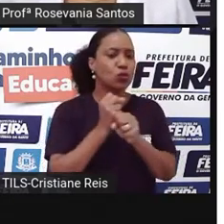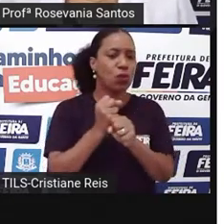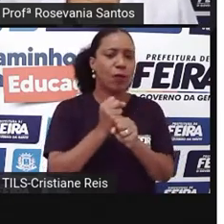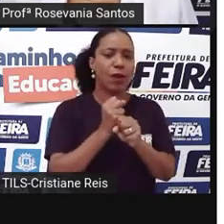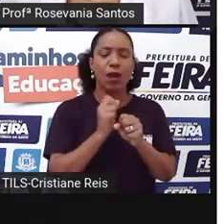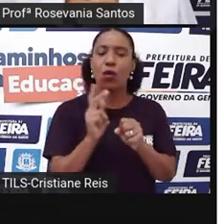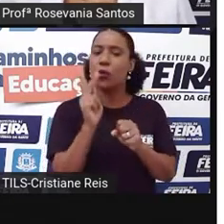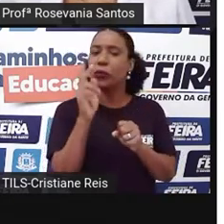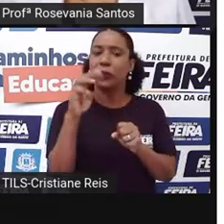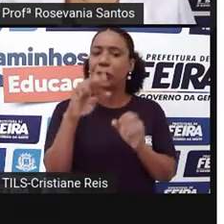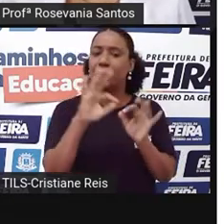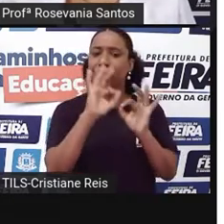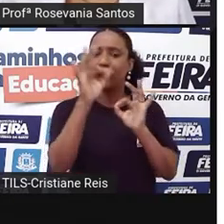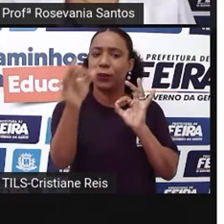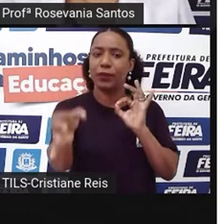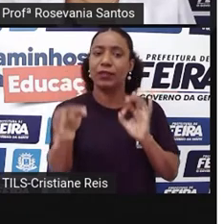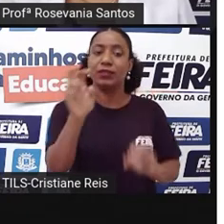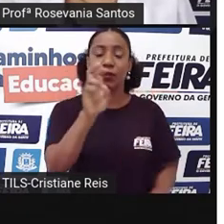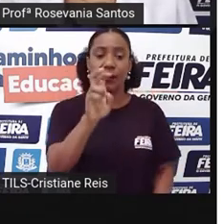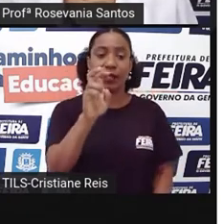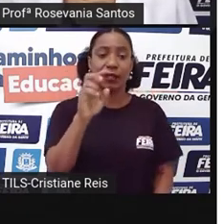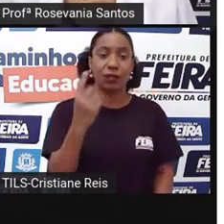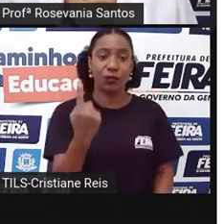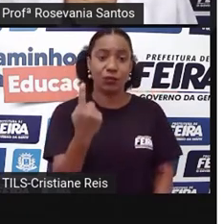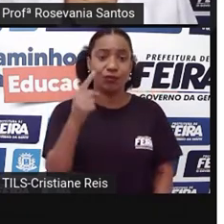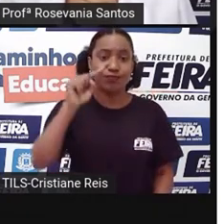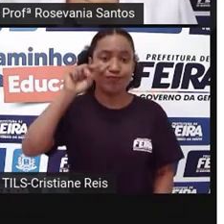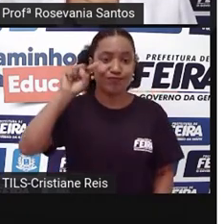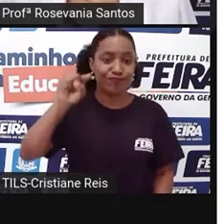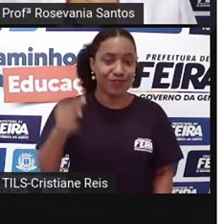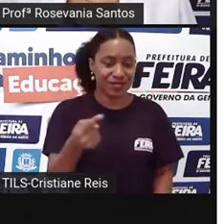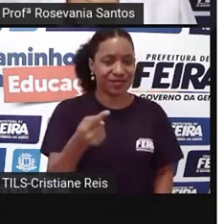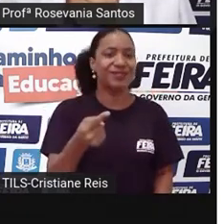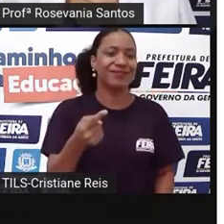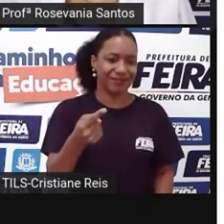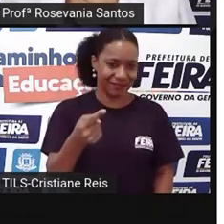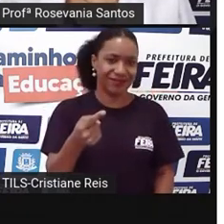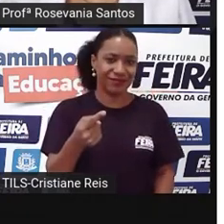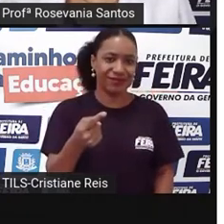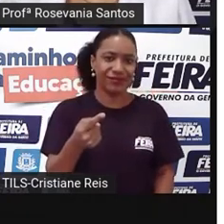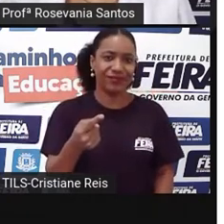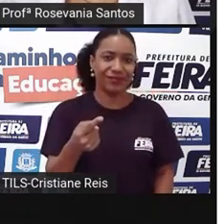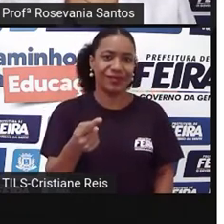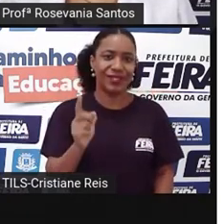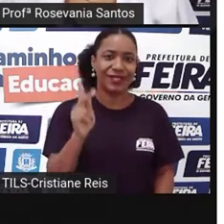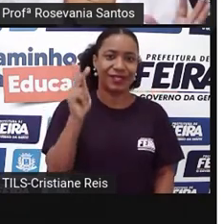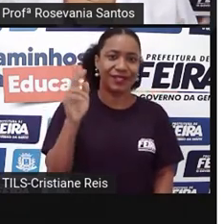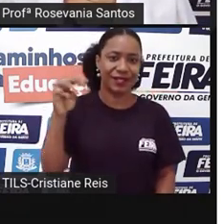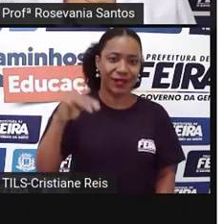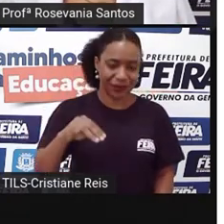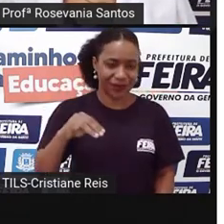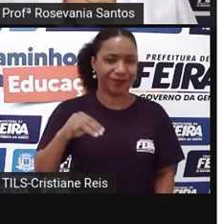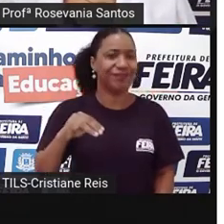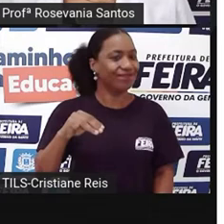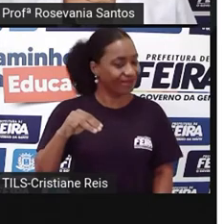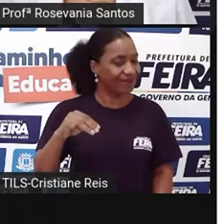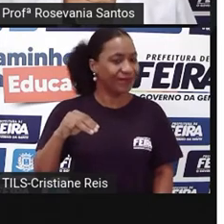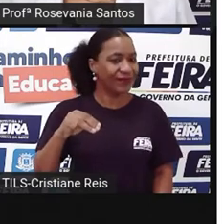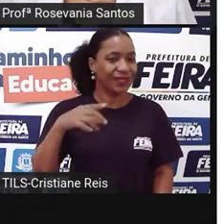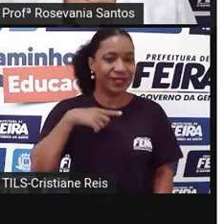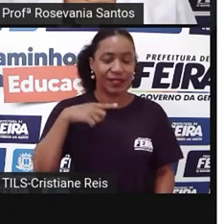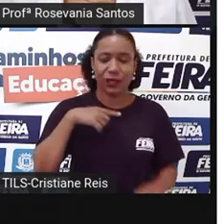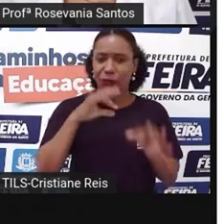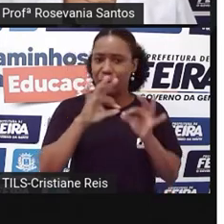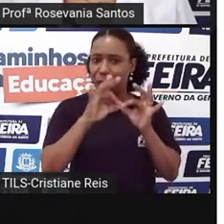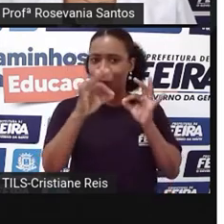significa 60% do território, ou seja, é a maior parte do território brasileiro que